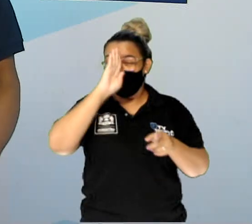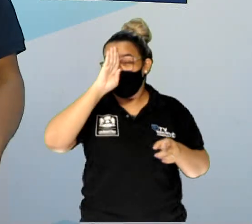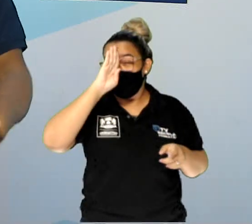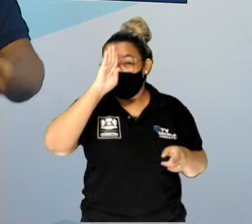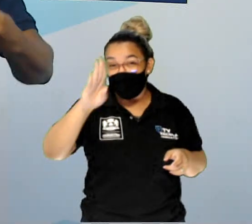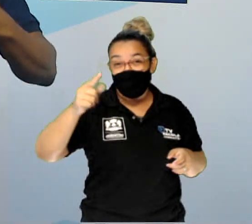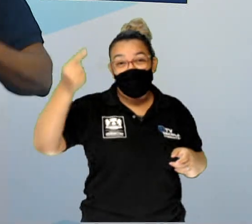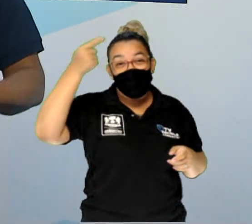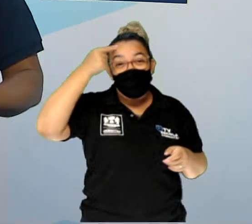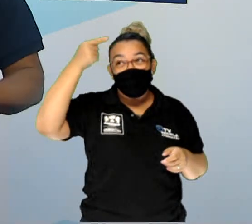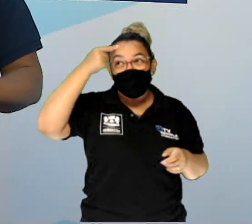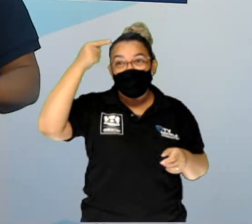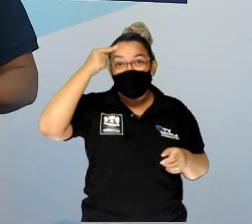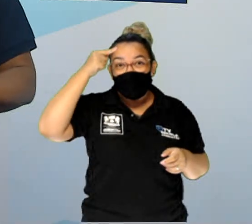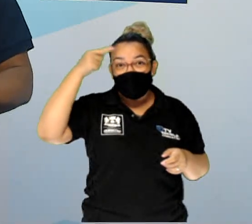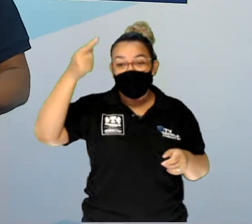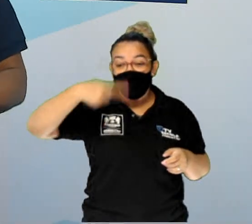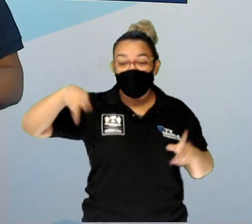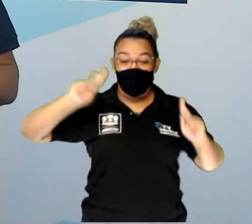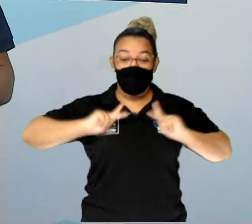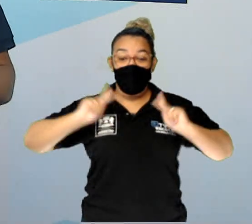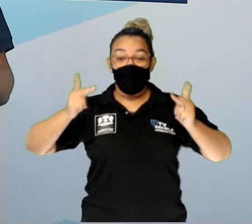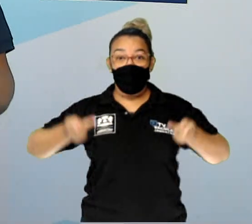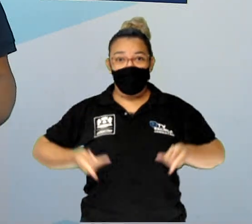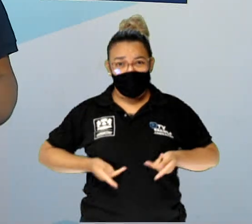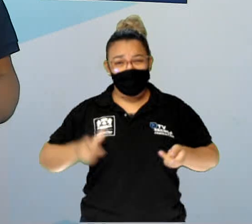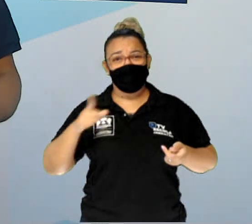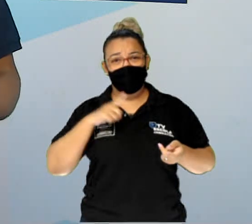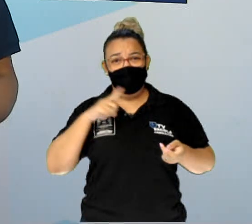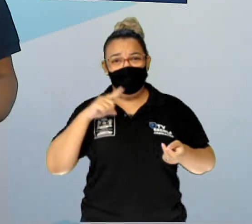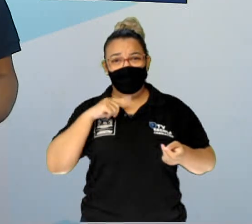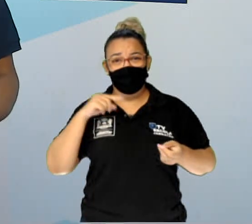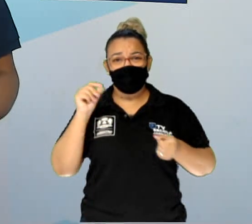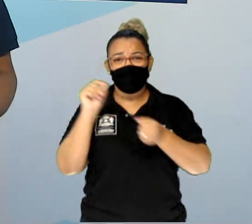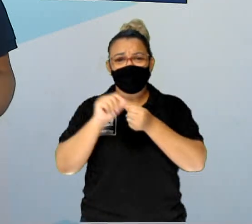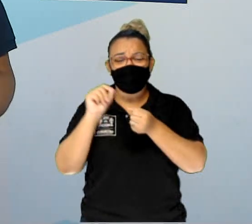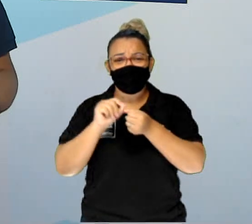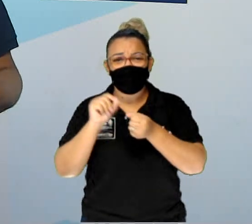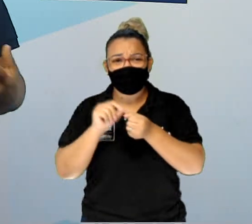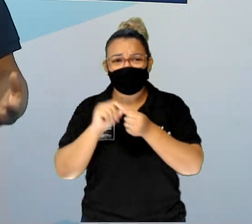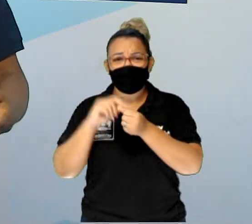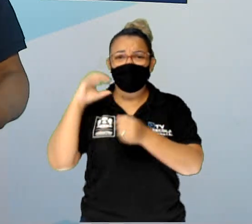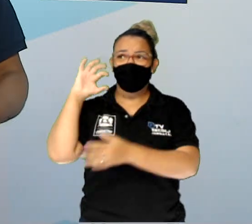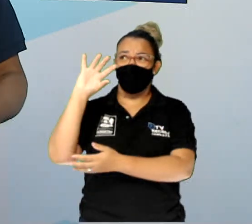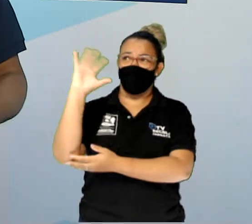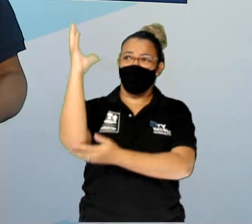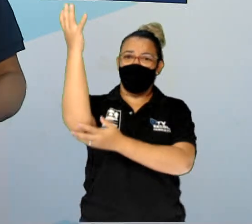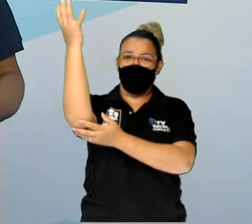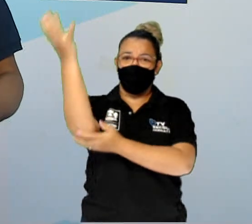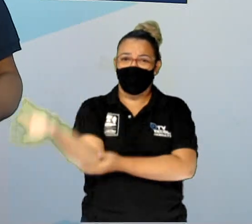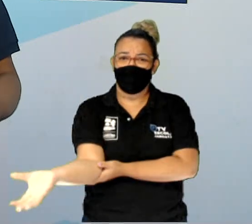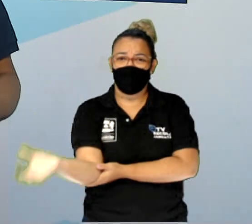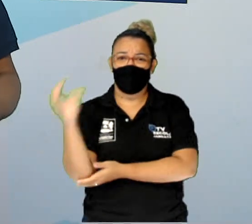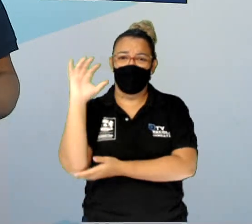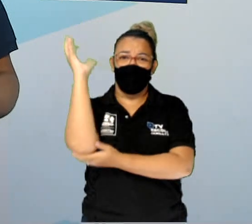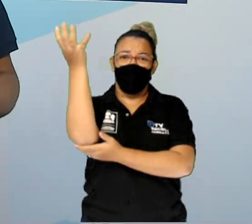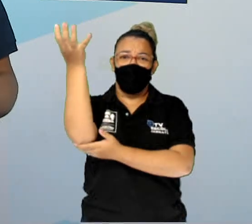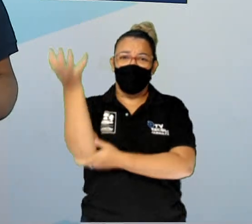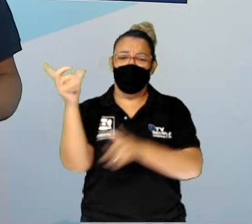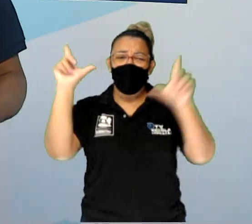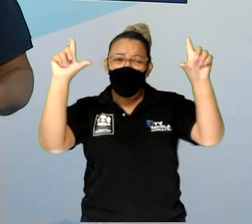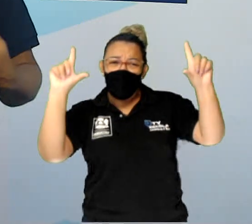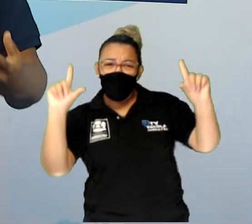pensar quais ações o ser humano tem feito e provocando cada vez mais a escassez e a